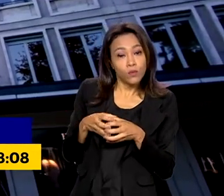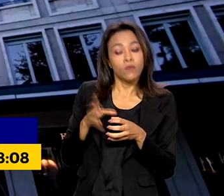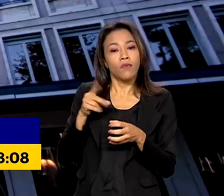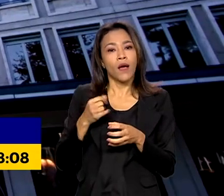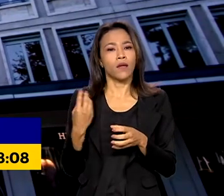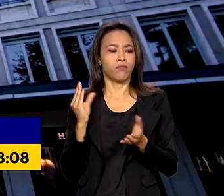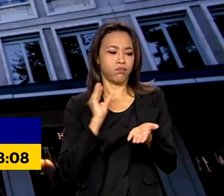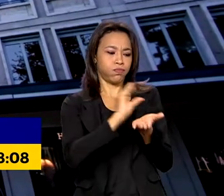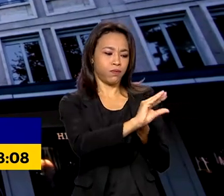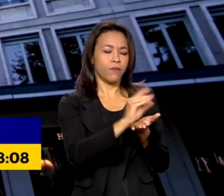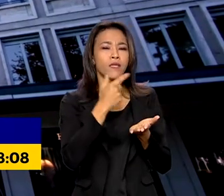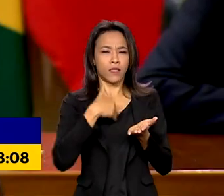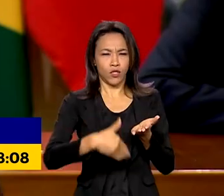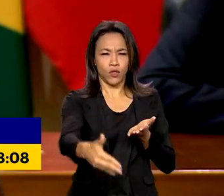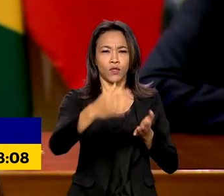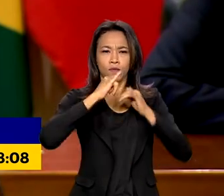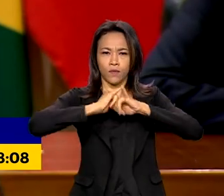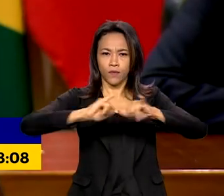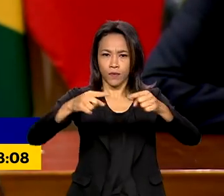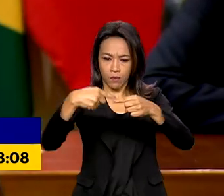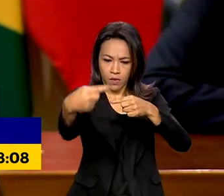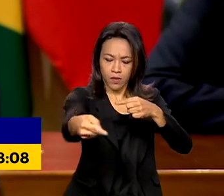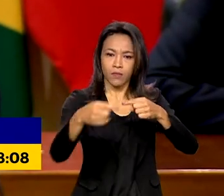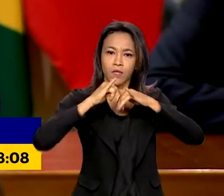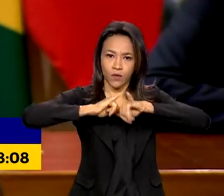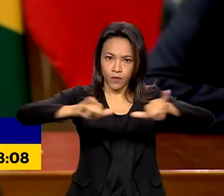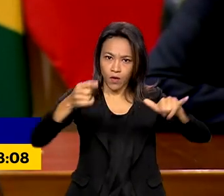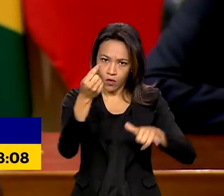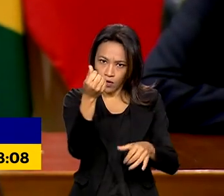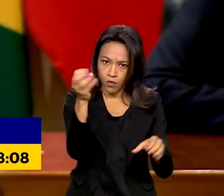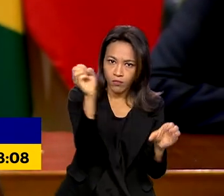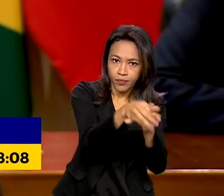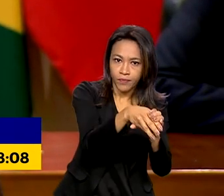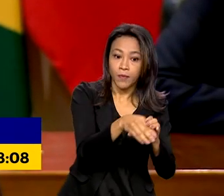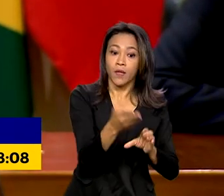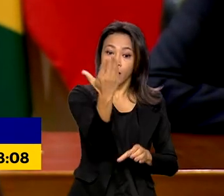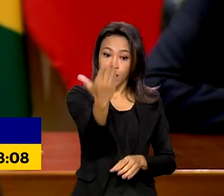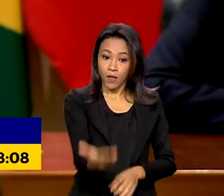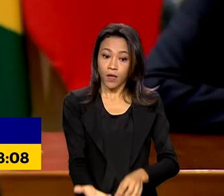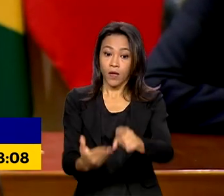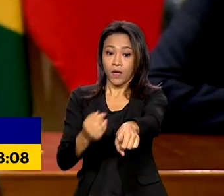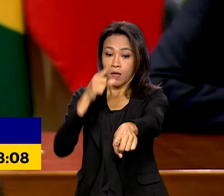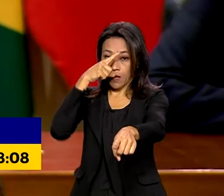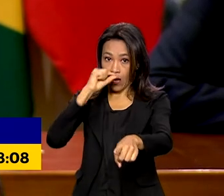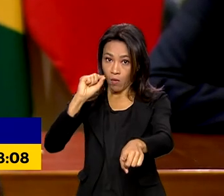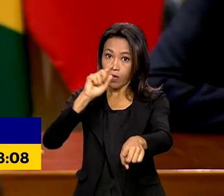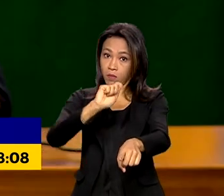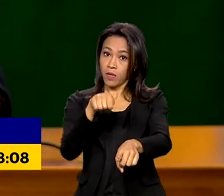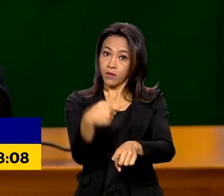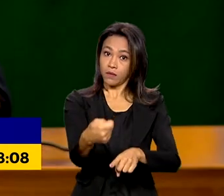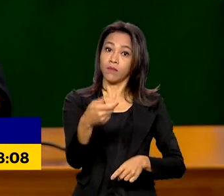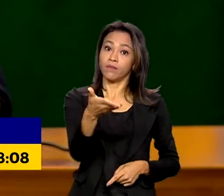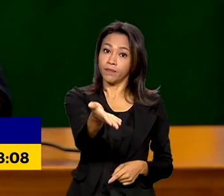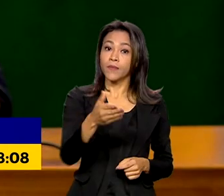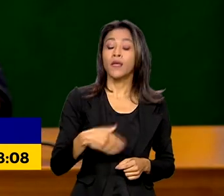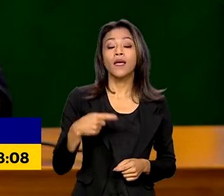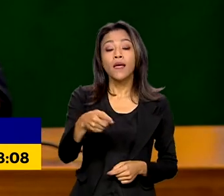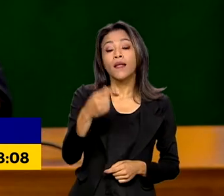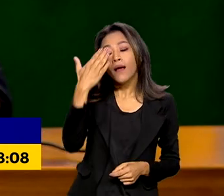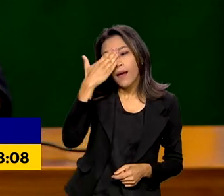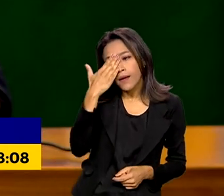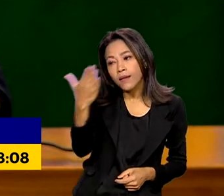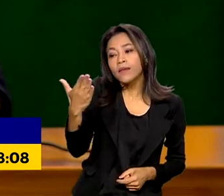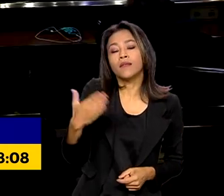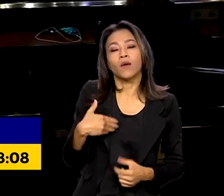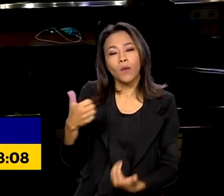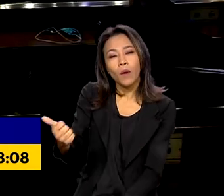divulgados nas próximas semanas. O vice-presidente, ministro do Desenvolvimento, Indústria, Comércio e Serviços, agradeceu o